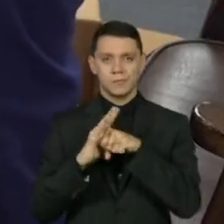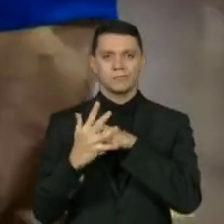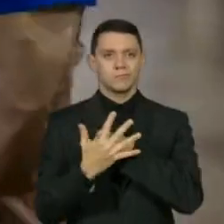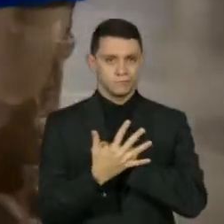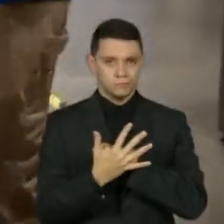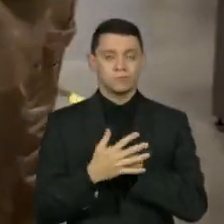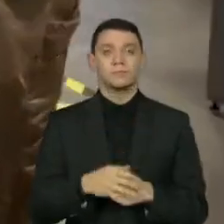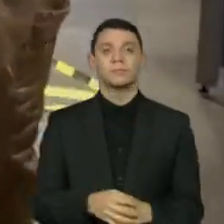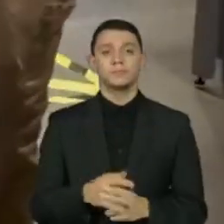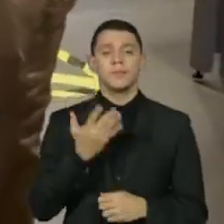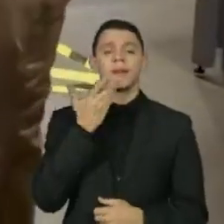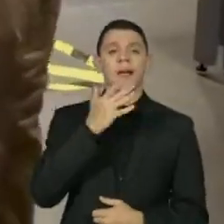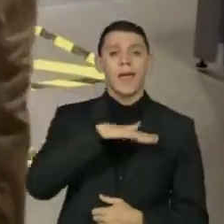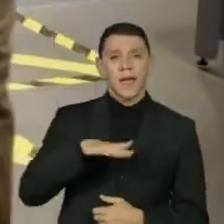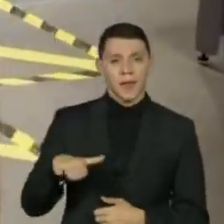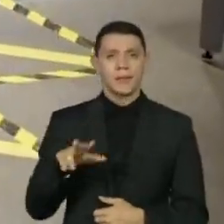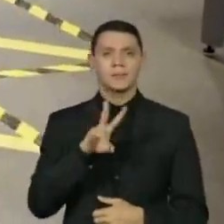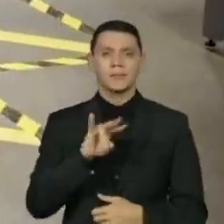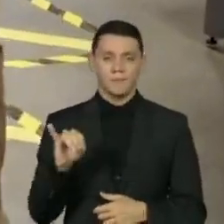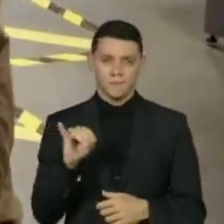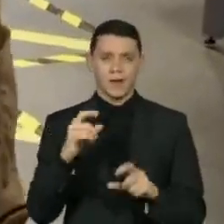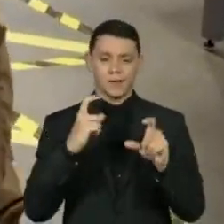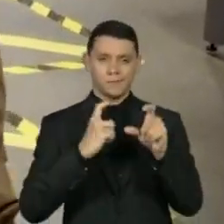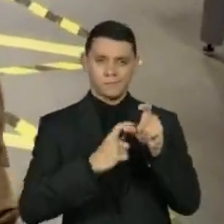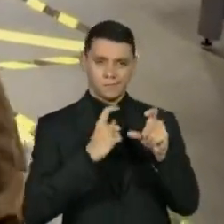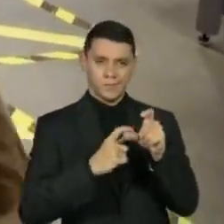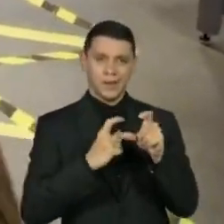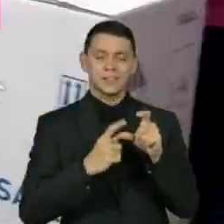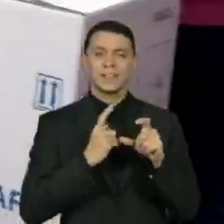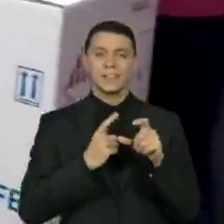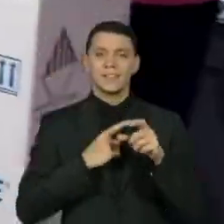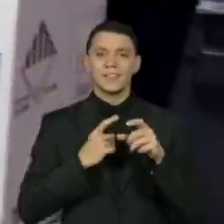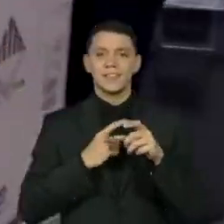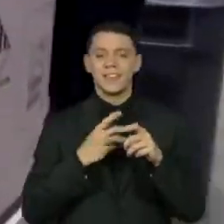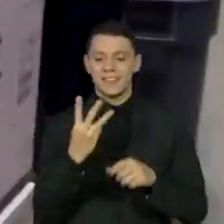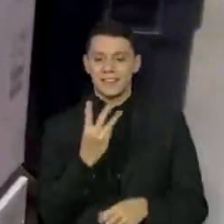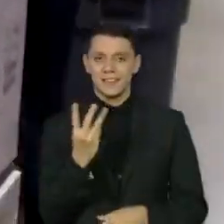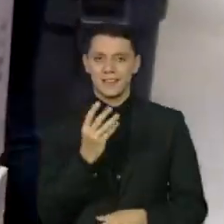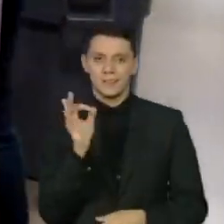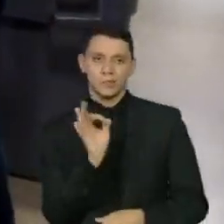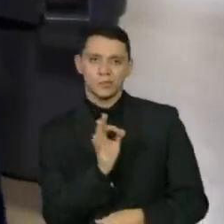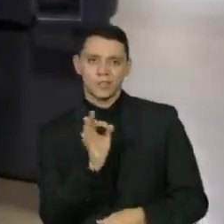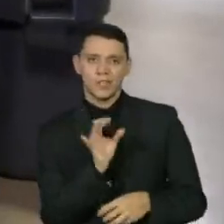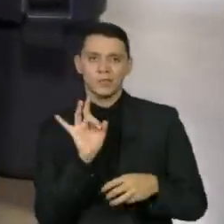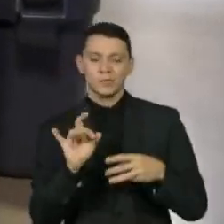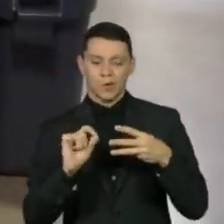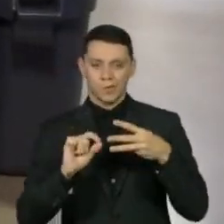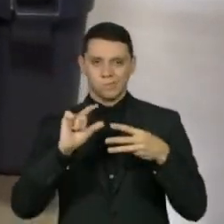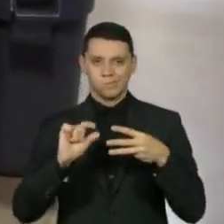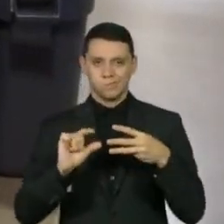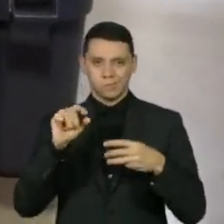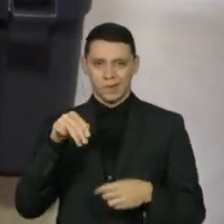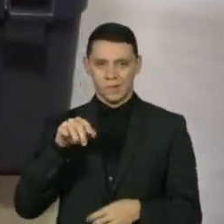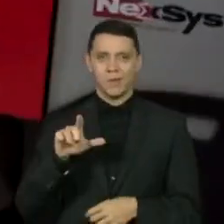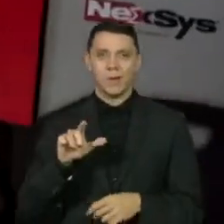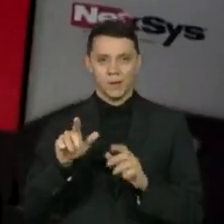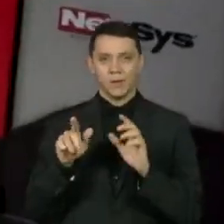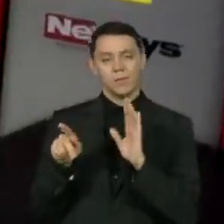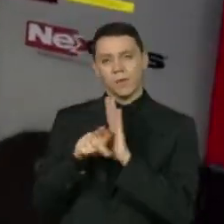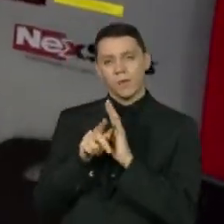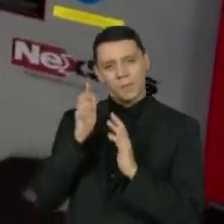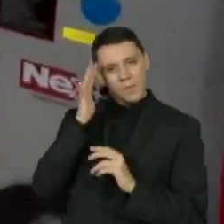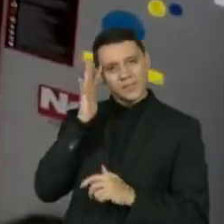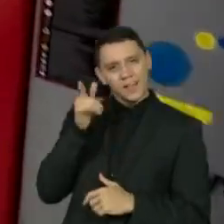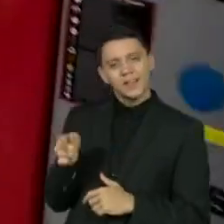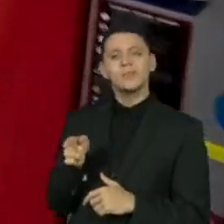crianças vão receber o imunizante da Pfizer com um terço da dose destinada aos adultos. O laboratório já informou que também